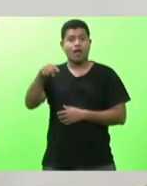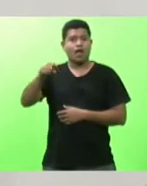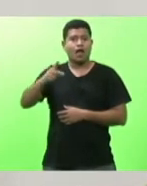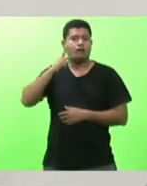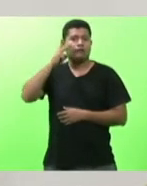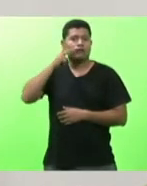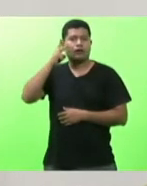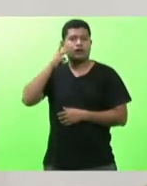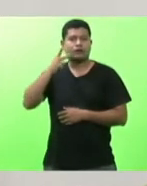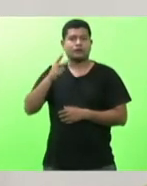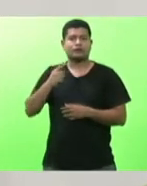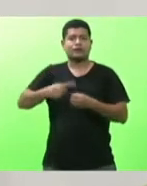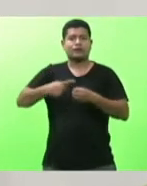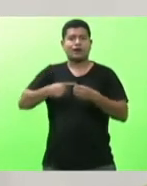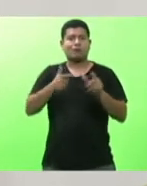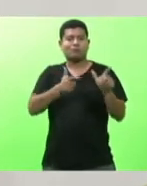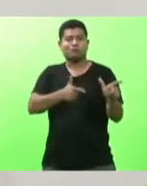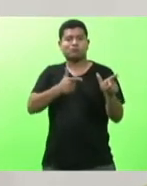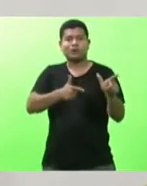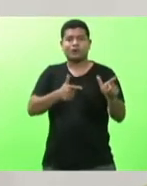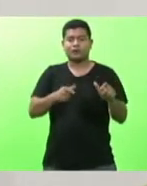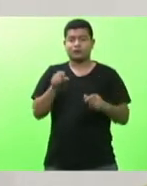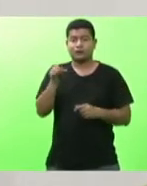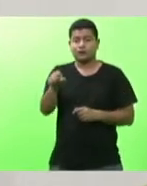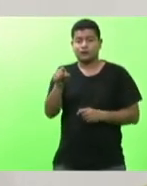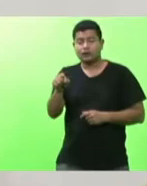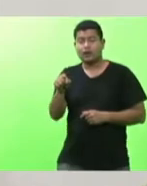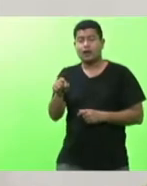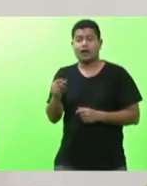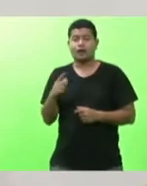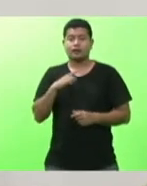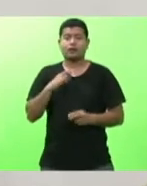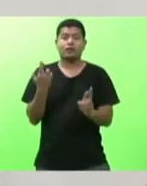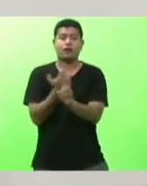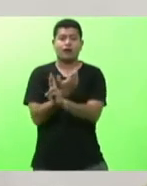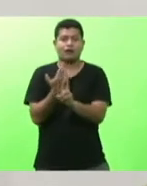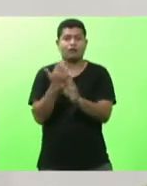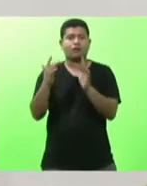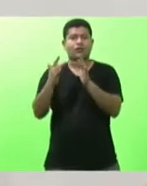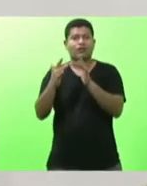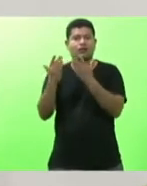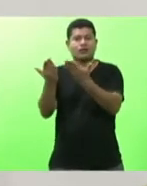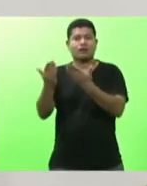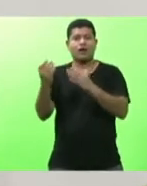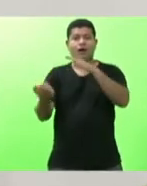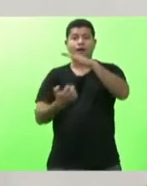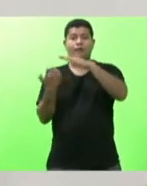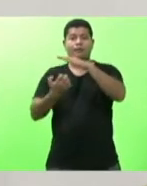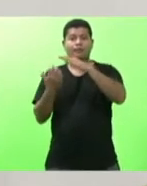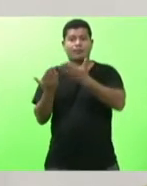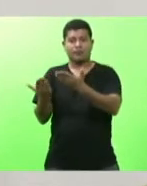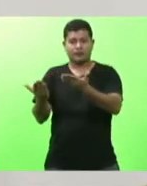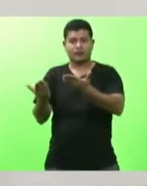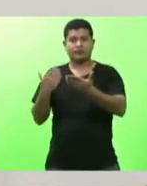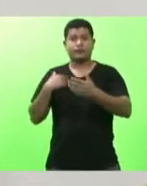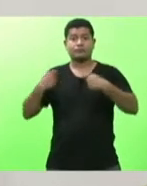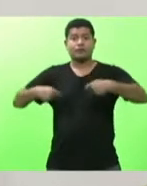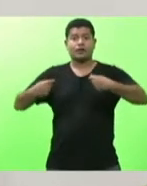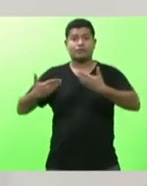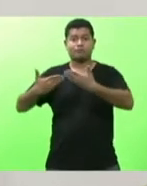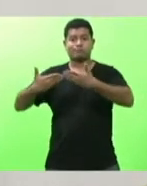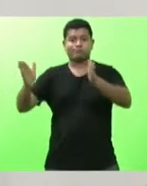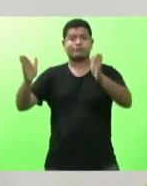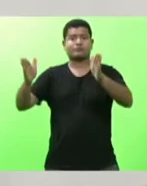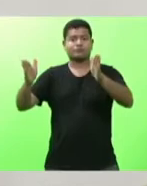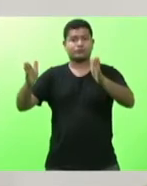que tinha entre o seu rol de relacionamentos do empresário que precisa abrir as portas da sua empresa, mas